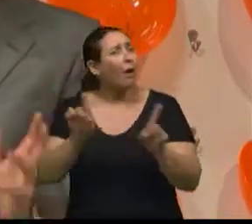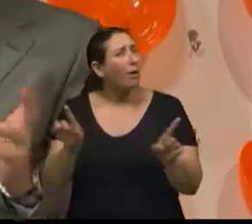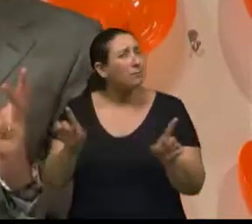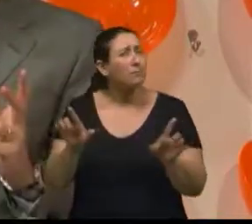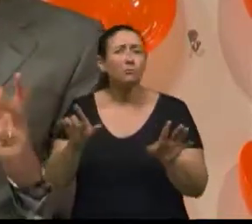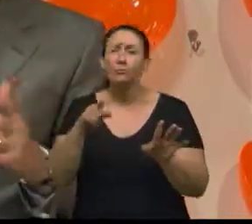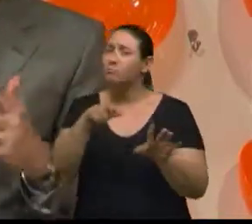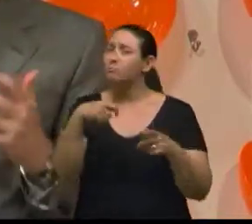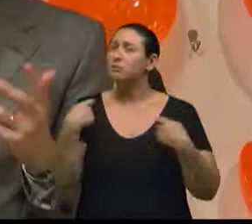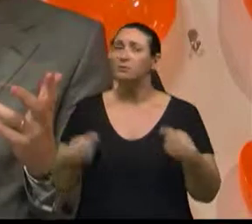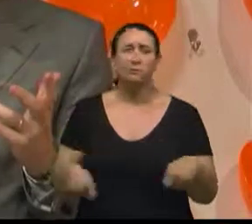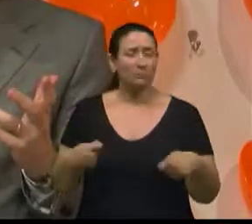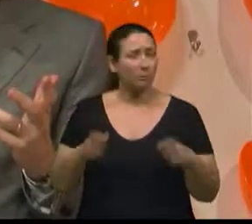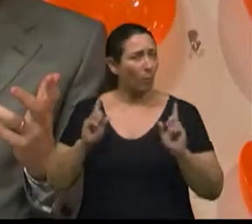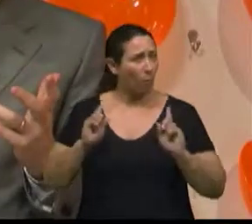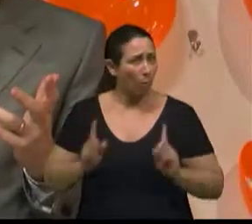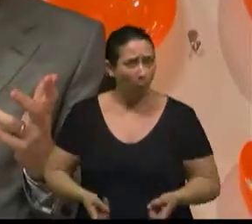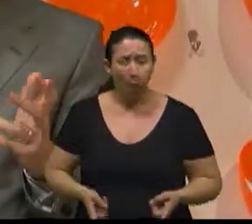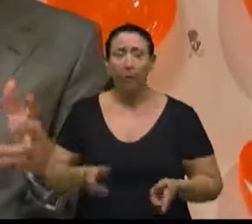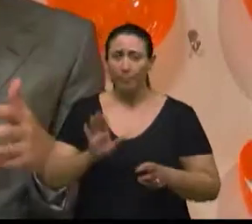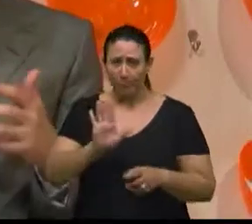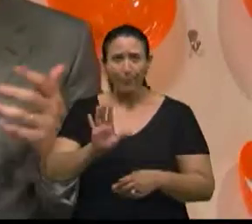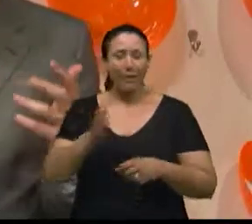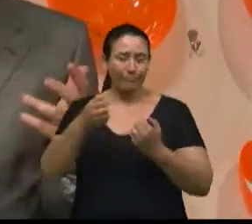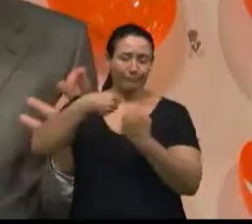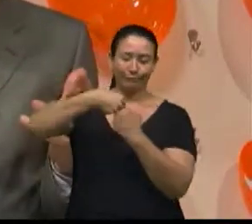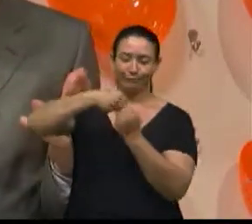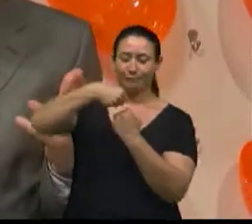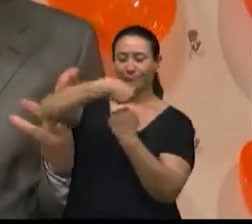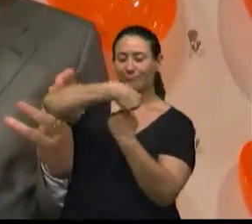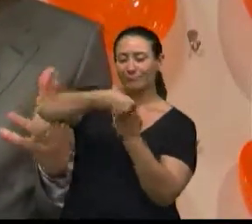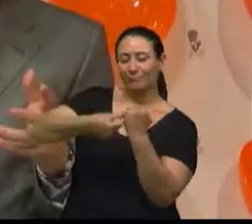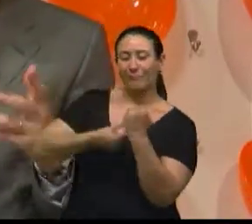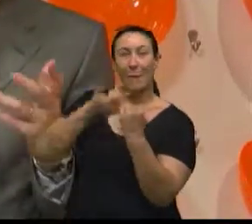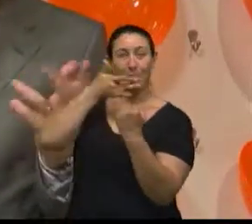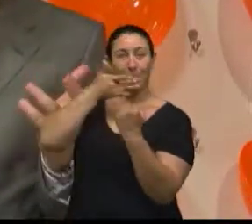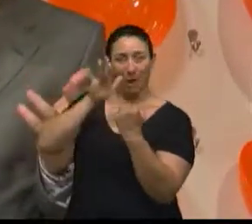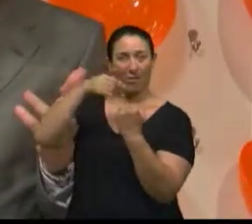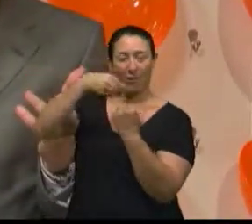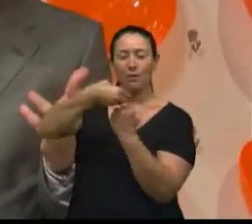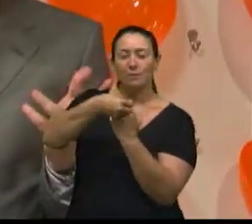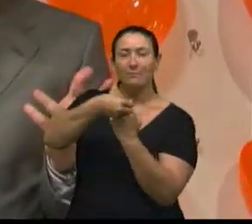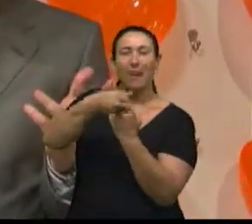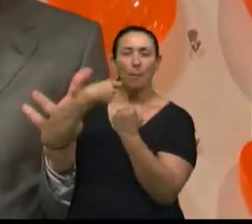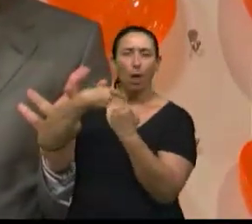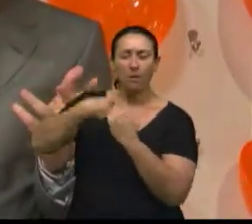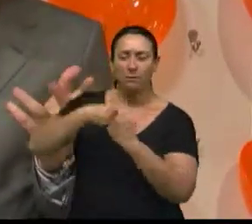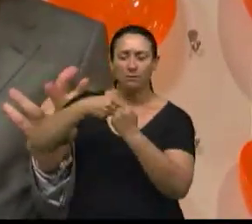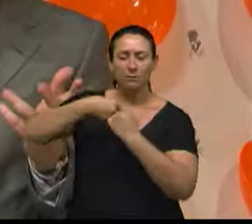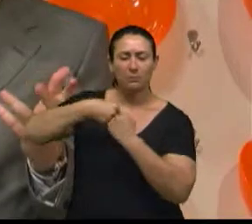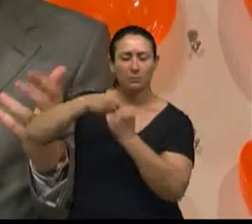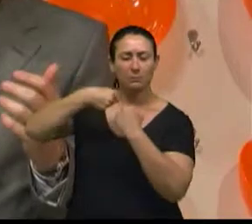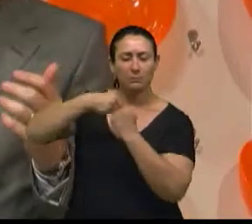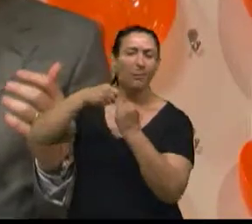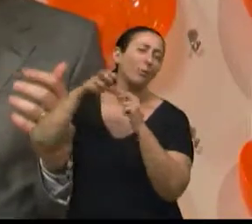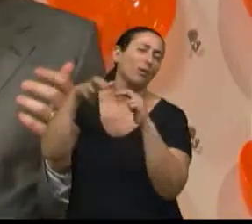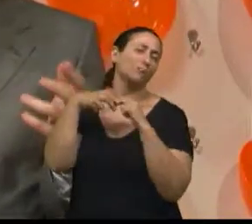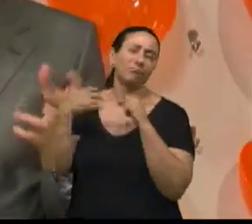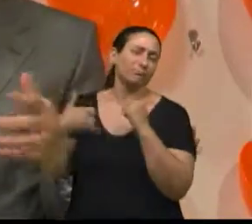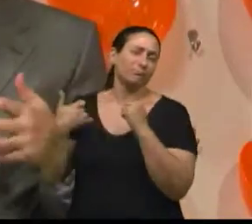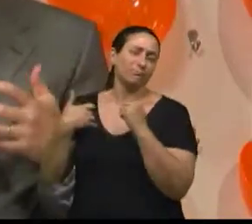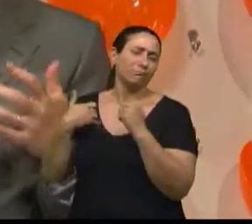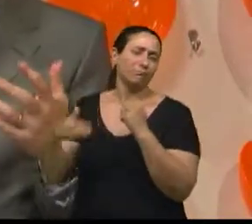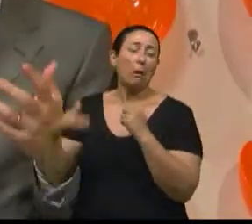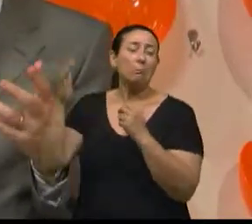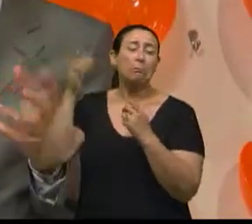Hoje, por exemplo, para o desgaste da cartilagem, ou seja, para a artrose, que muitas vezes começa cedo por um trauma